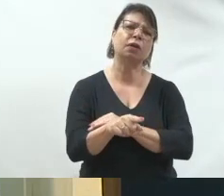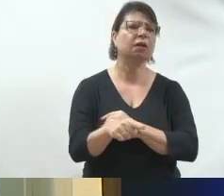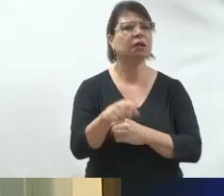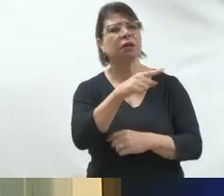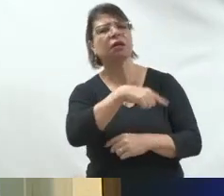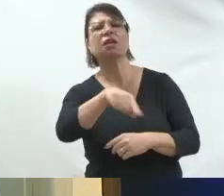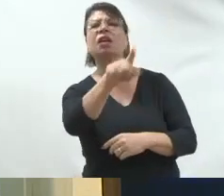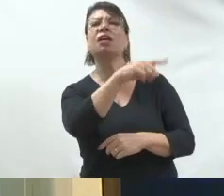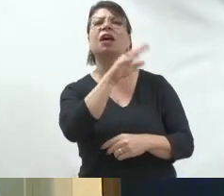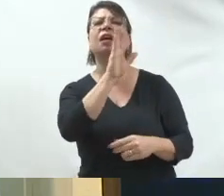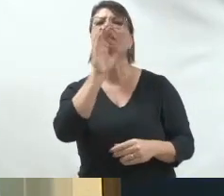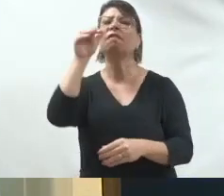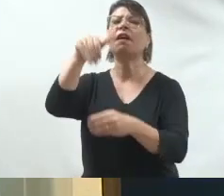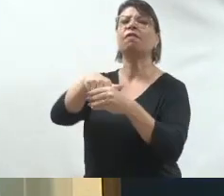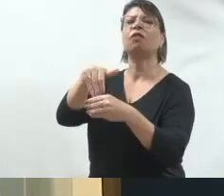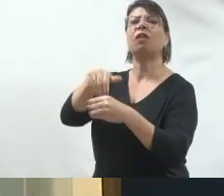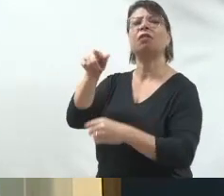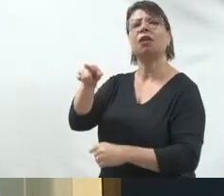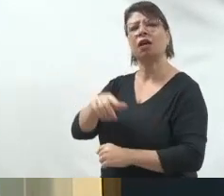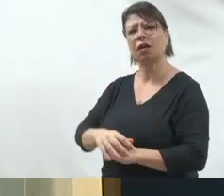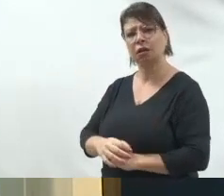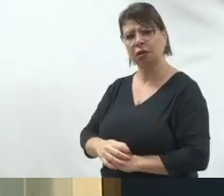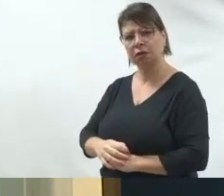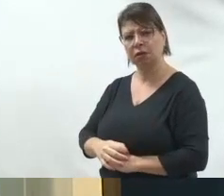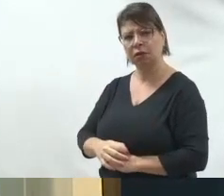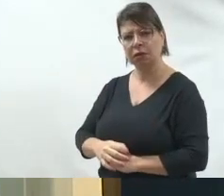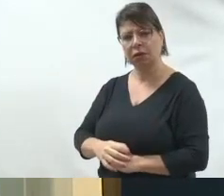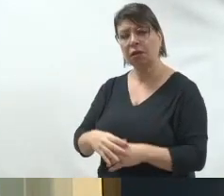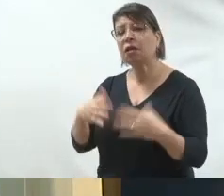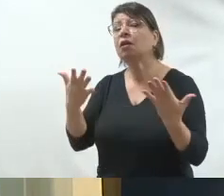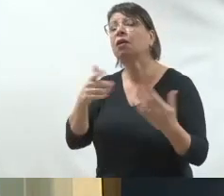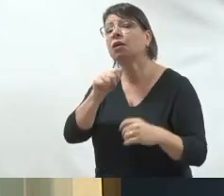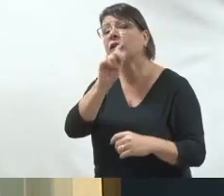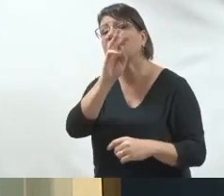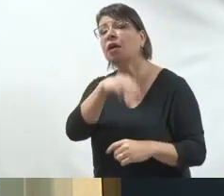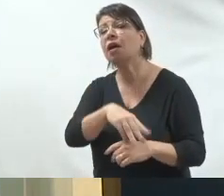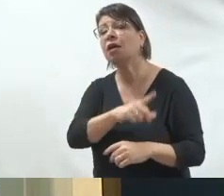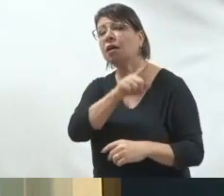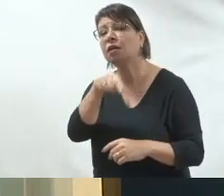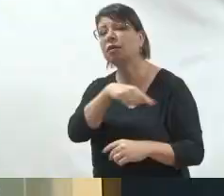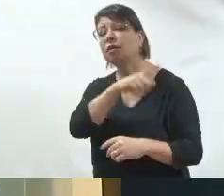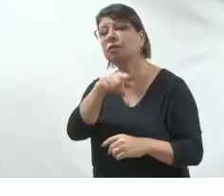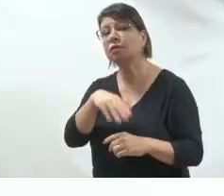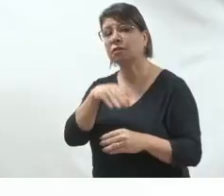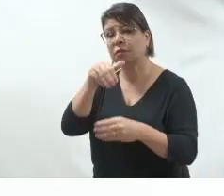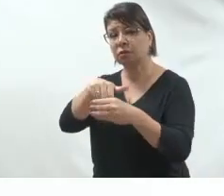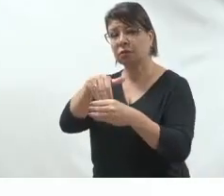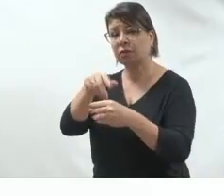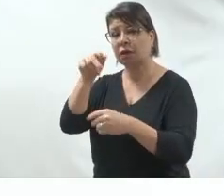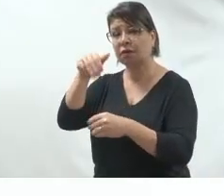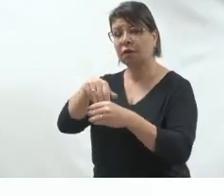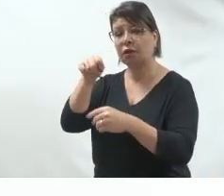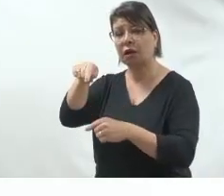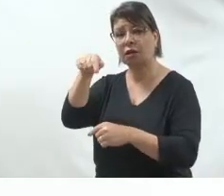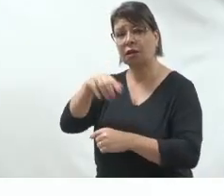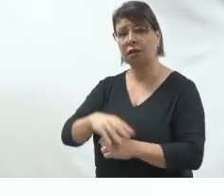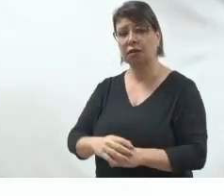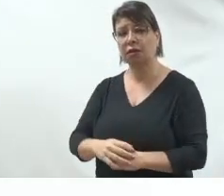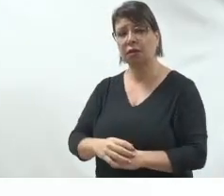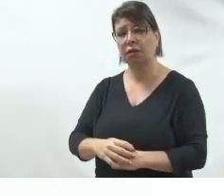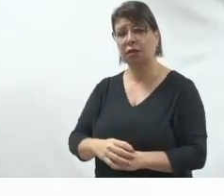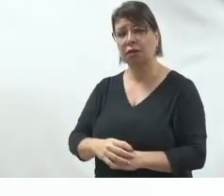candidato? Cadê o eleitorado que justifica você votar, colocar em contato com esse candidato?